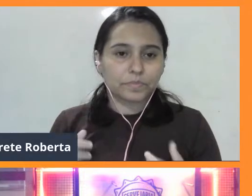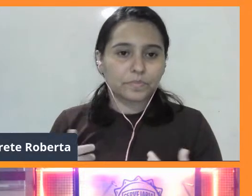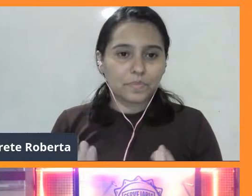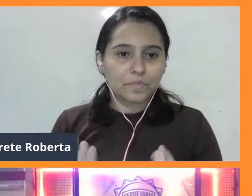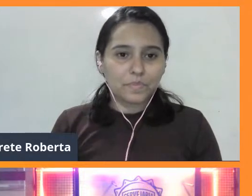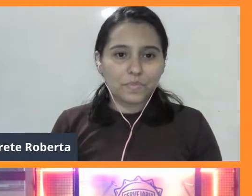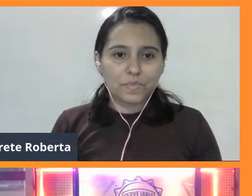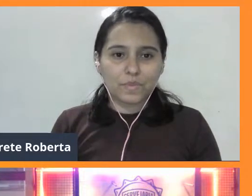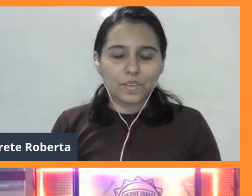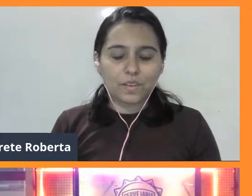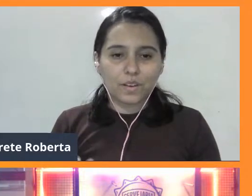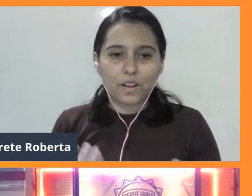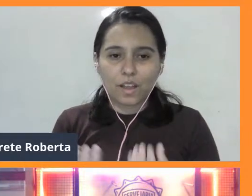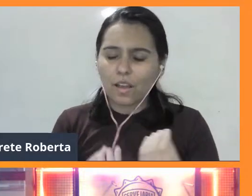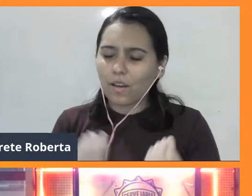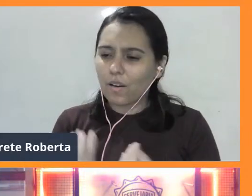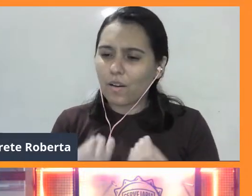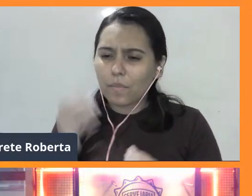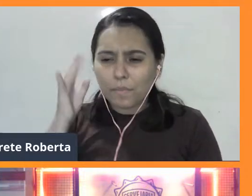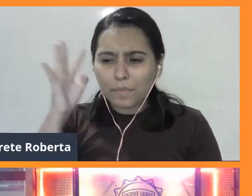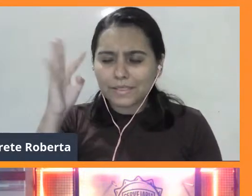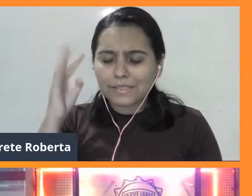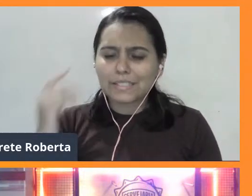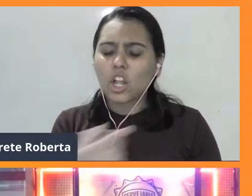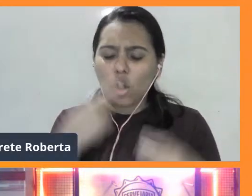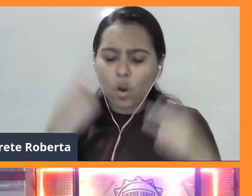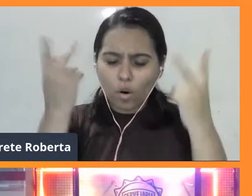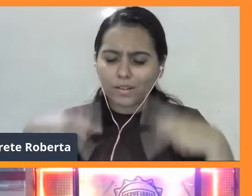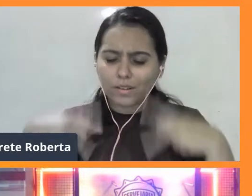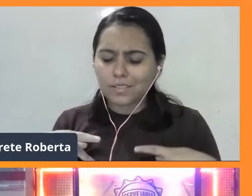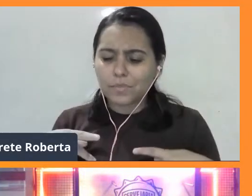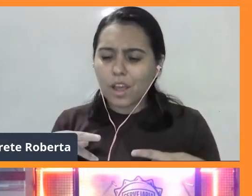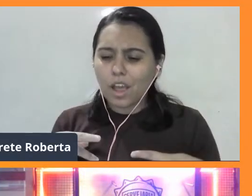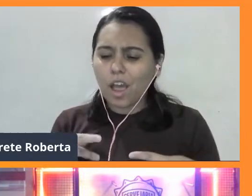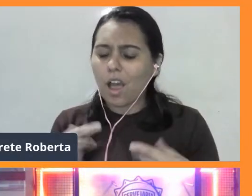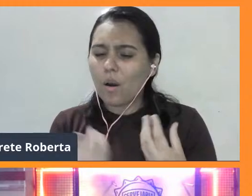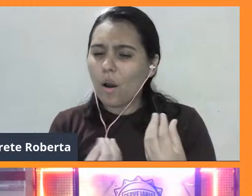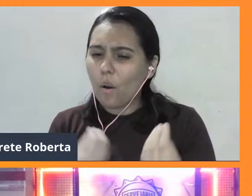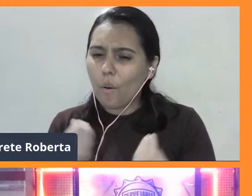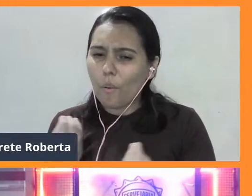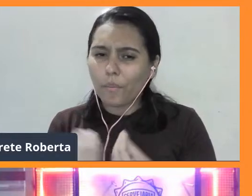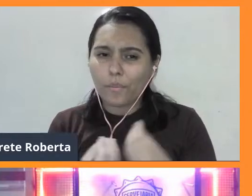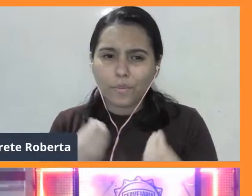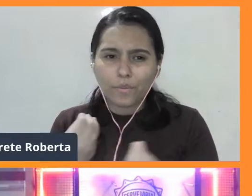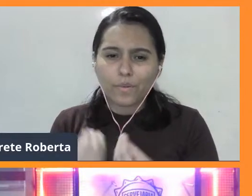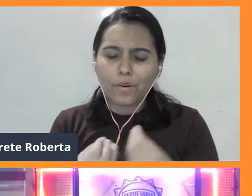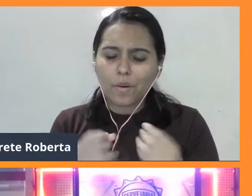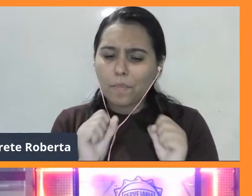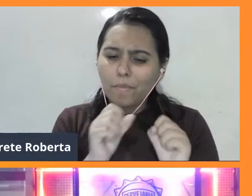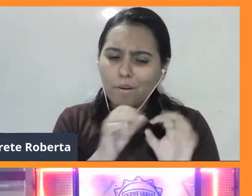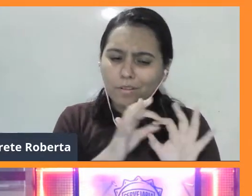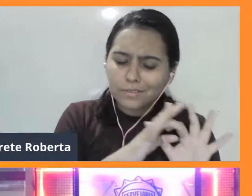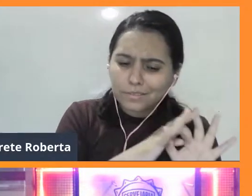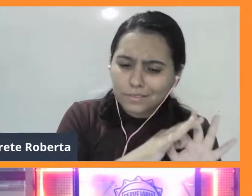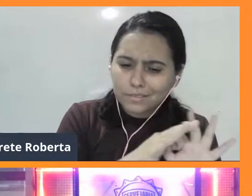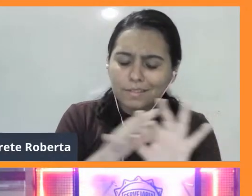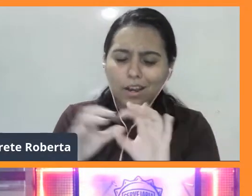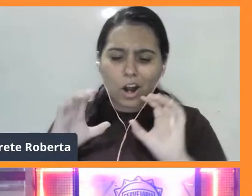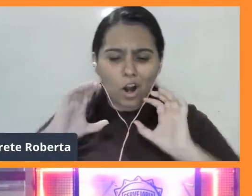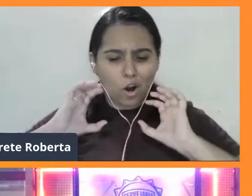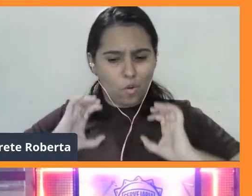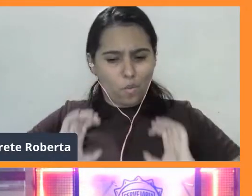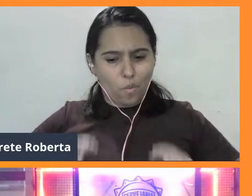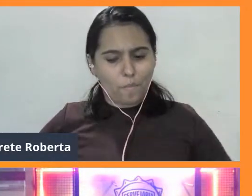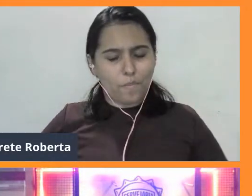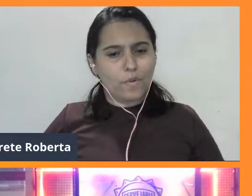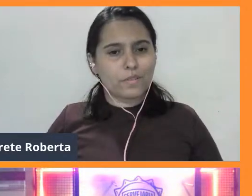um pouco sobre como nós, seres humanos, né? Trazemos um pouco, né? Podemos fazer esse link, né? Desse comportamento, né? Daniel, como é que